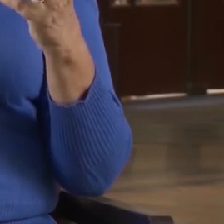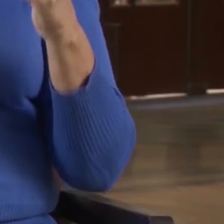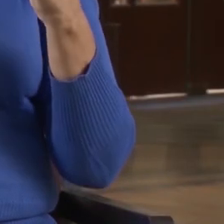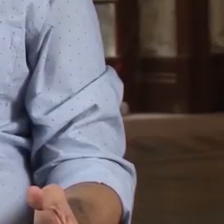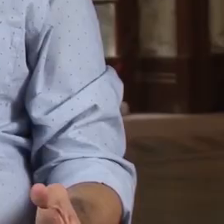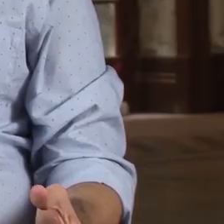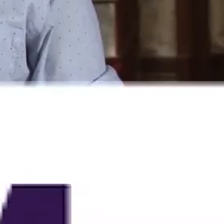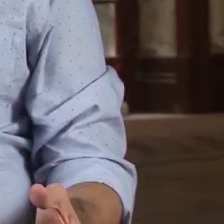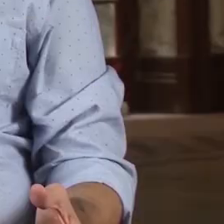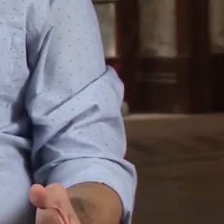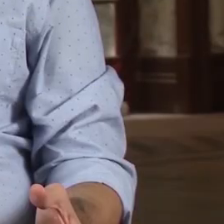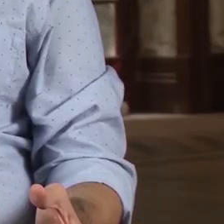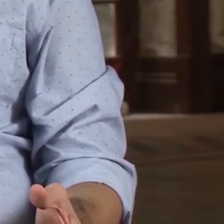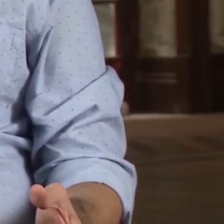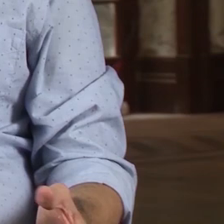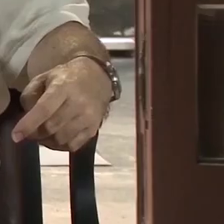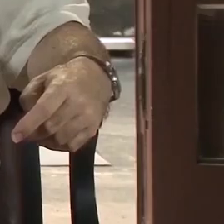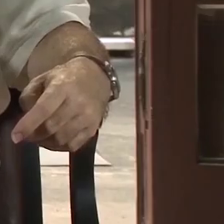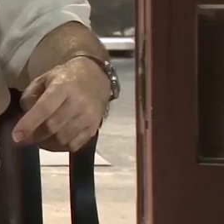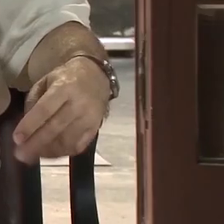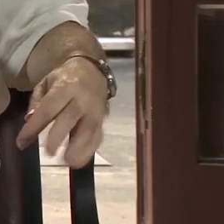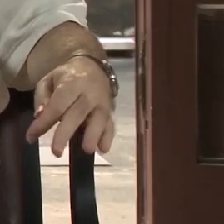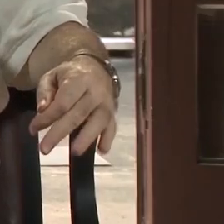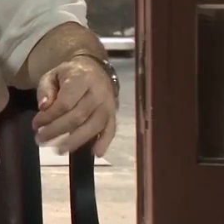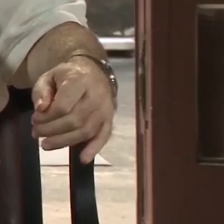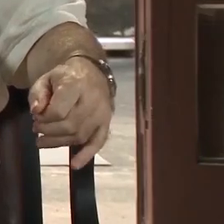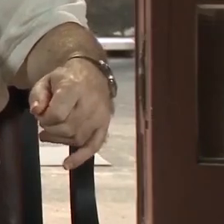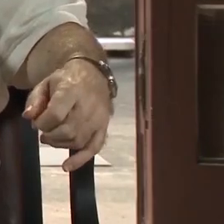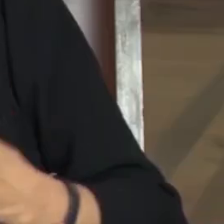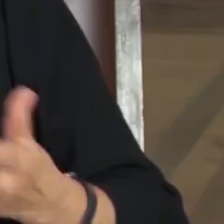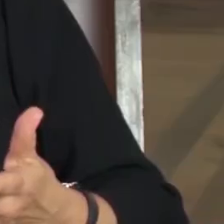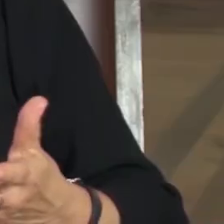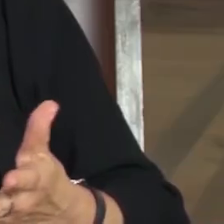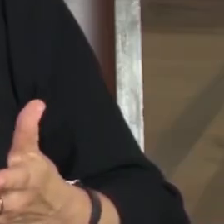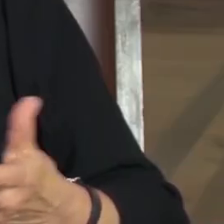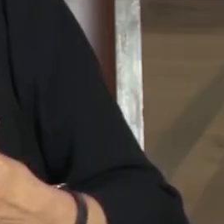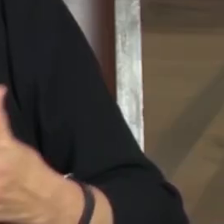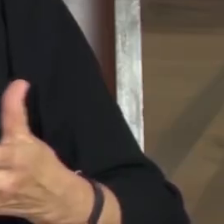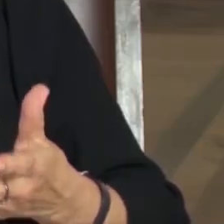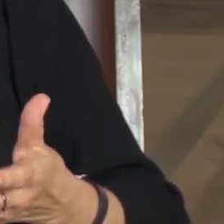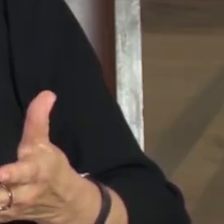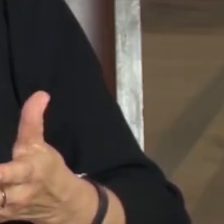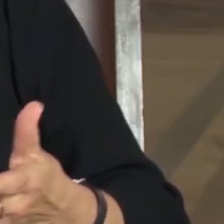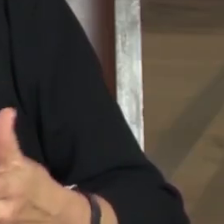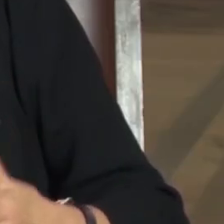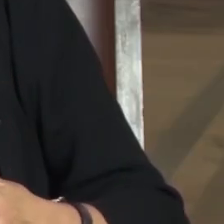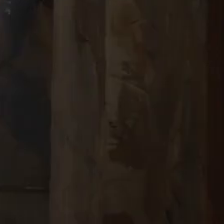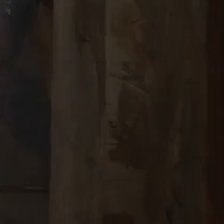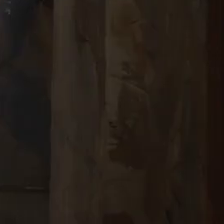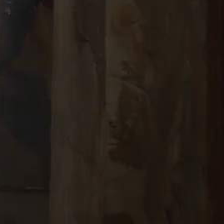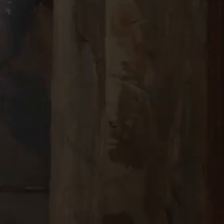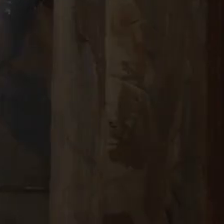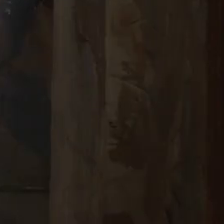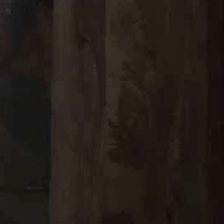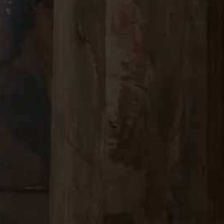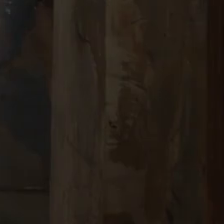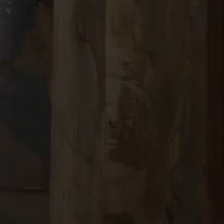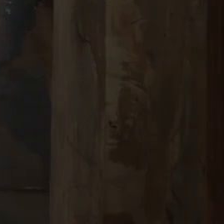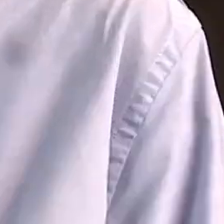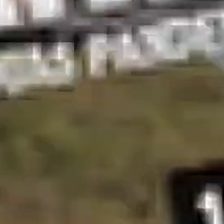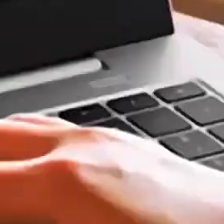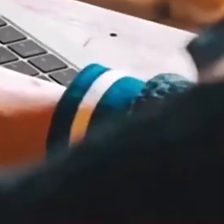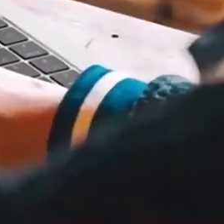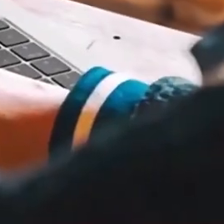às videoaulas. De terça a sexta, de 8h30 às 9h da manhã, elas são exibidas aqui na TV Alerj e depois ficam